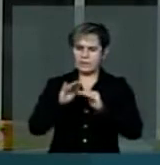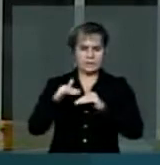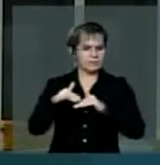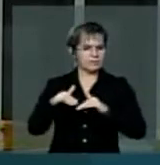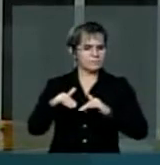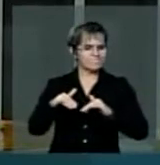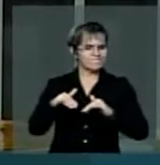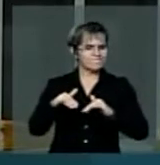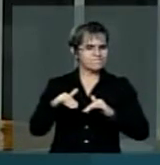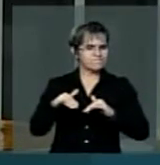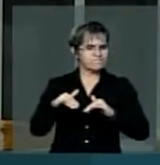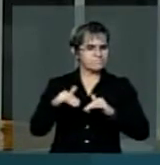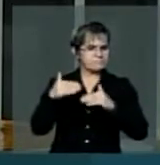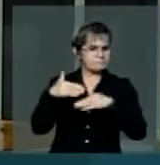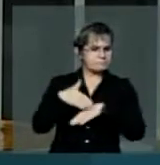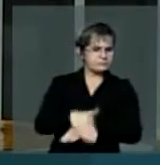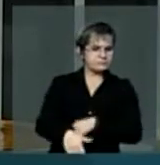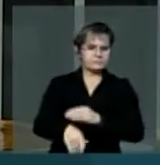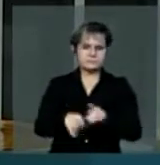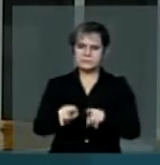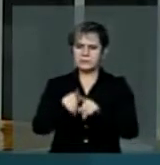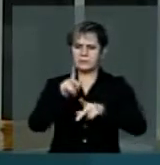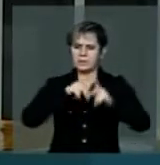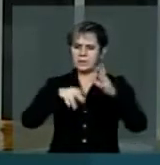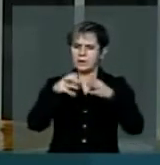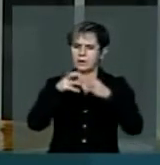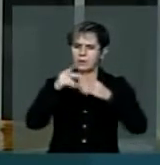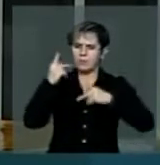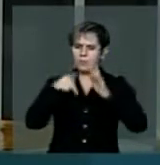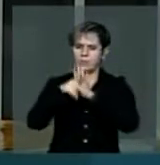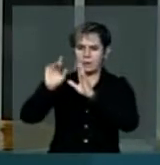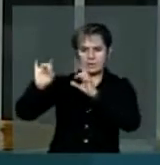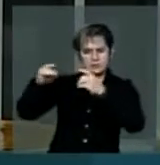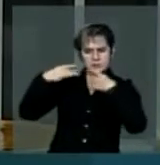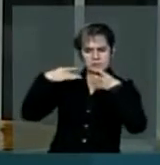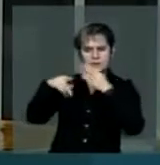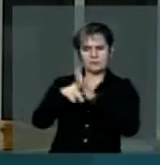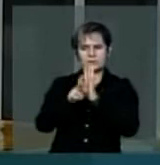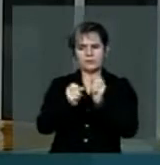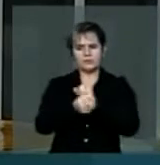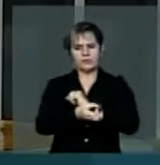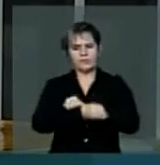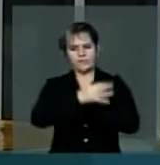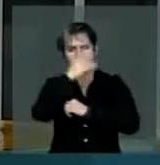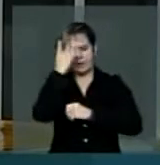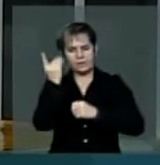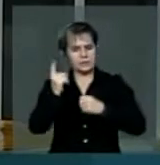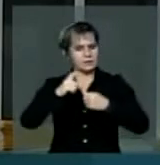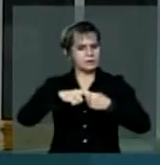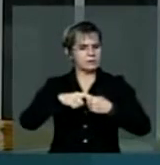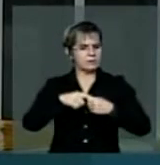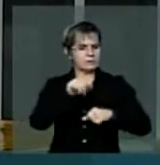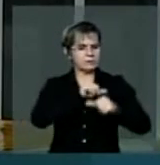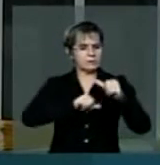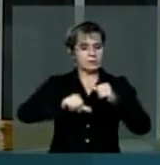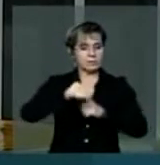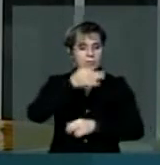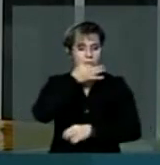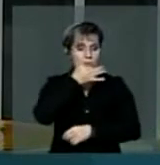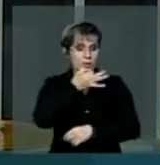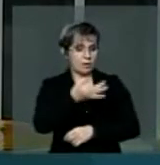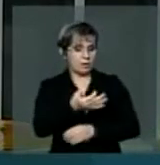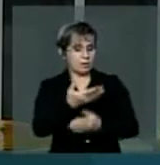De ter sido abandonado politicamente por diversos filiados e filiadas, Que mudaram de posição